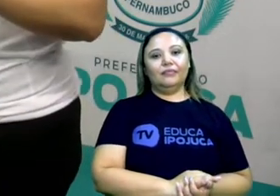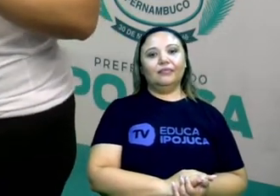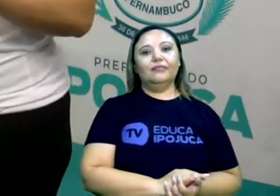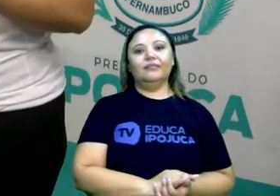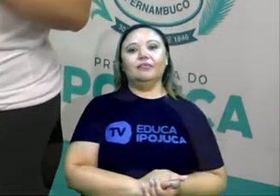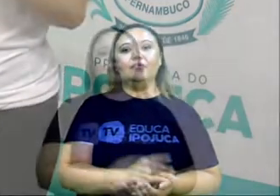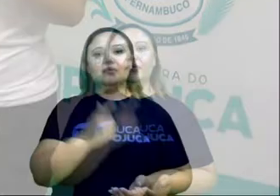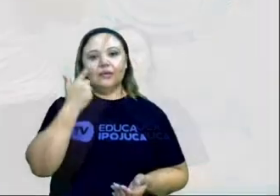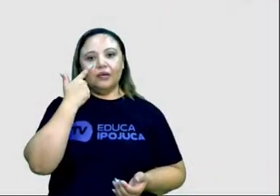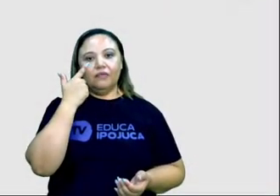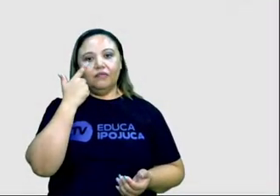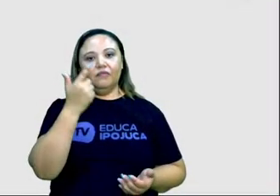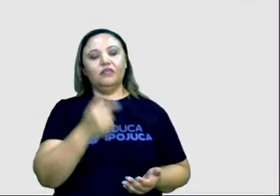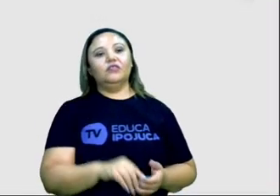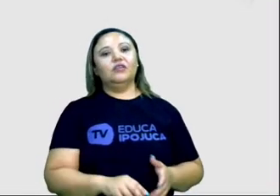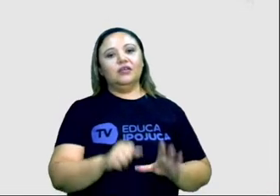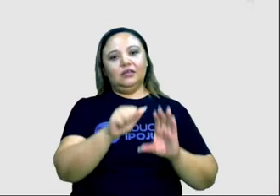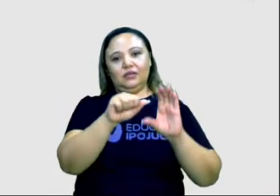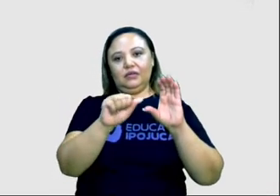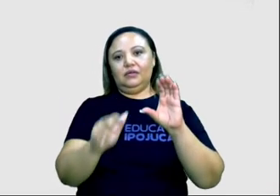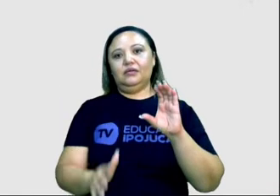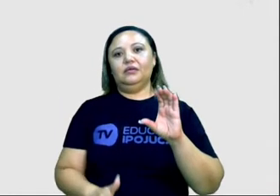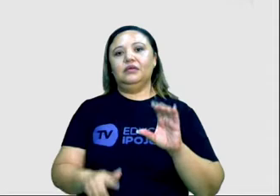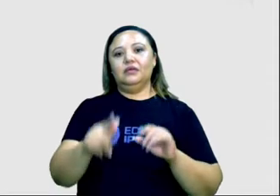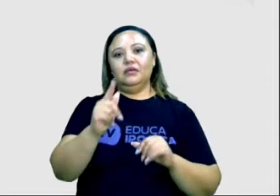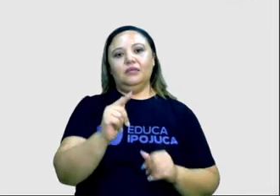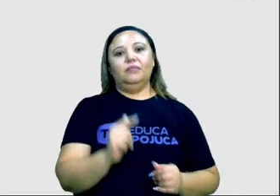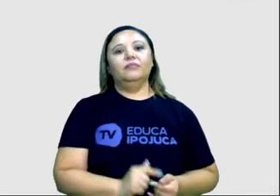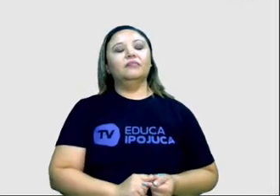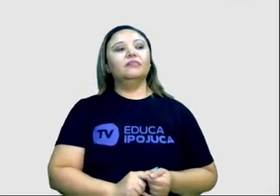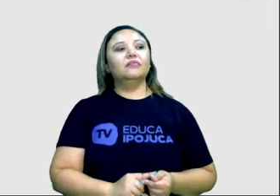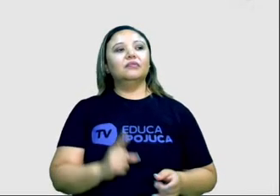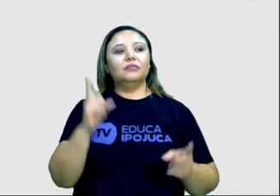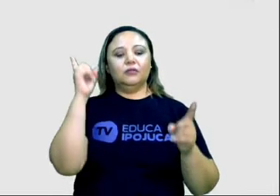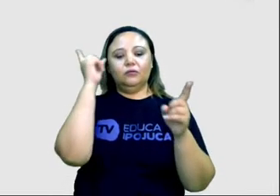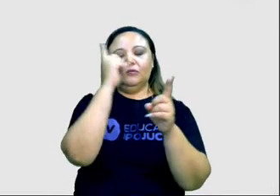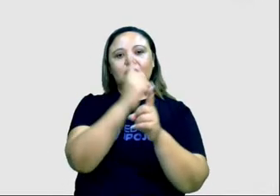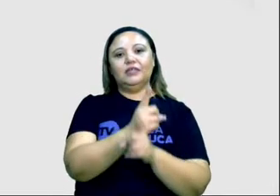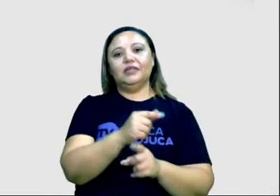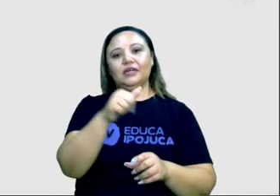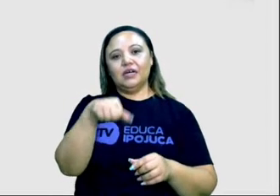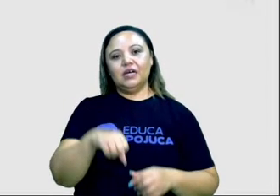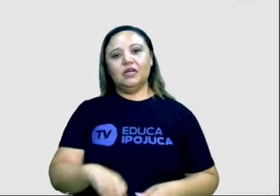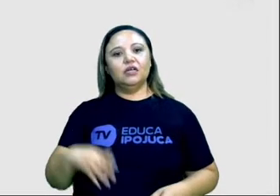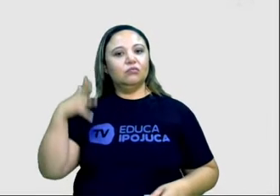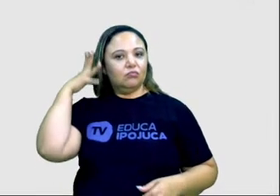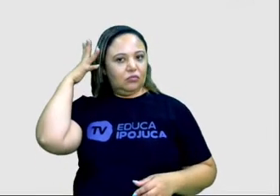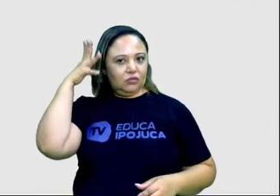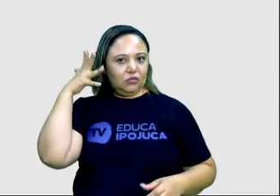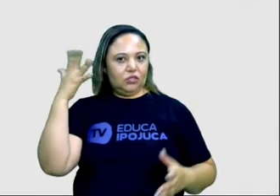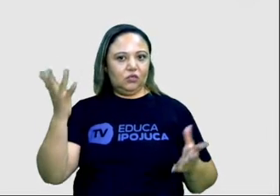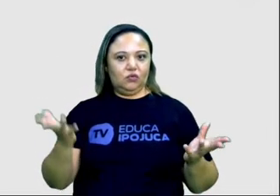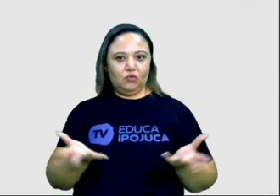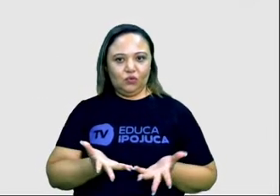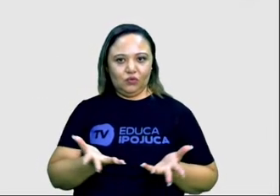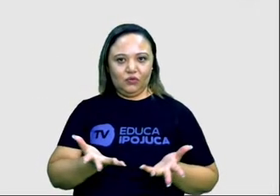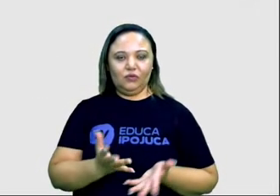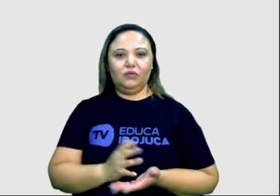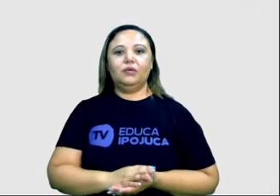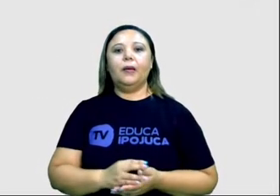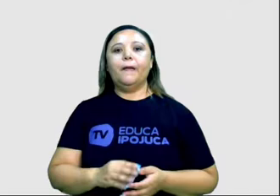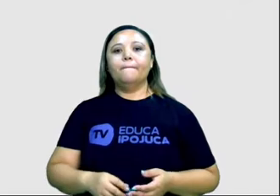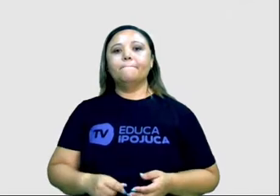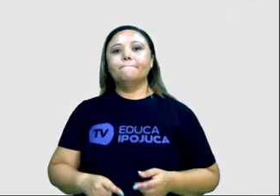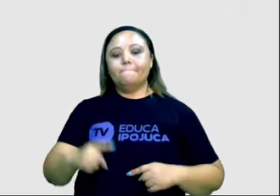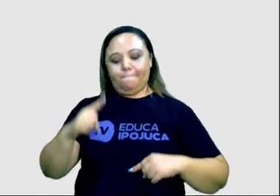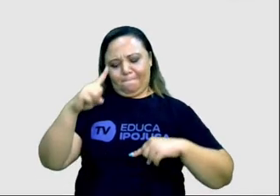Então, veja aqui algumas características que a gente pode encontrar nesses discursos de ódio. Ofensas e palavrões. São